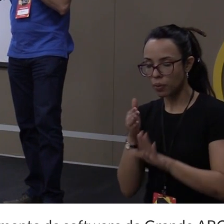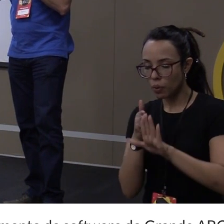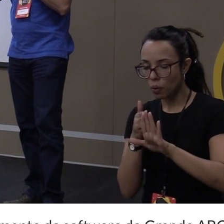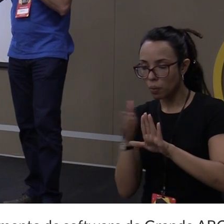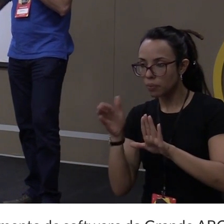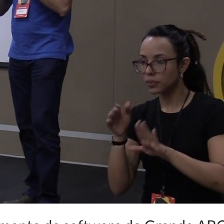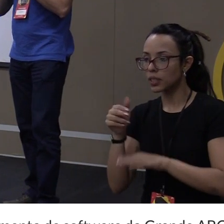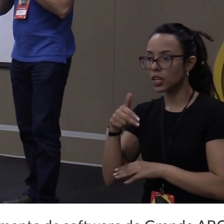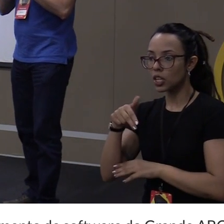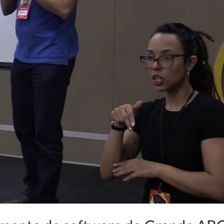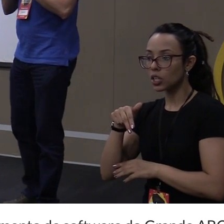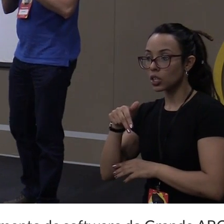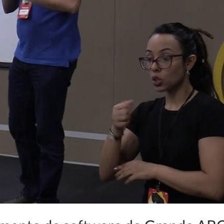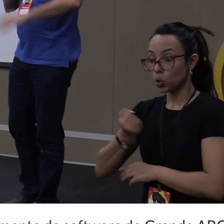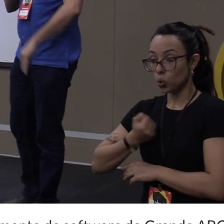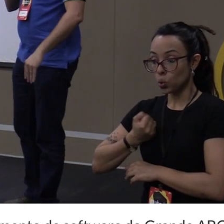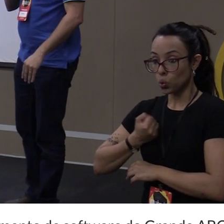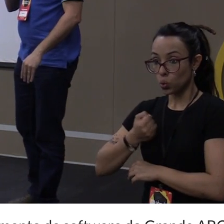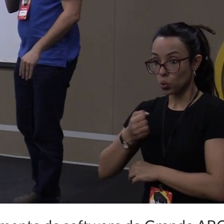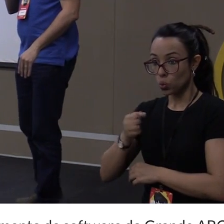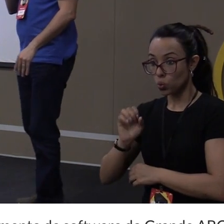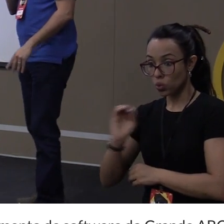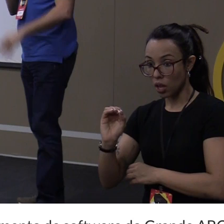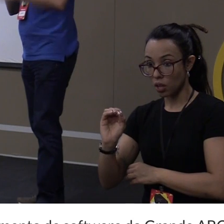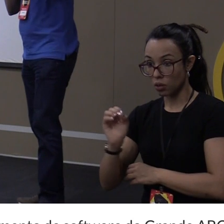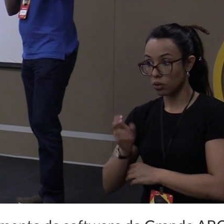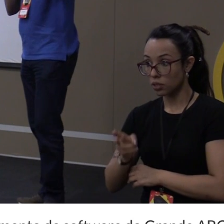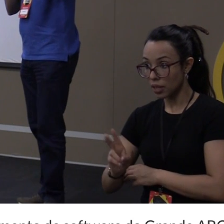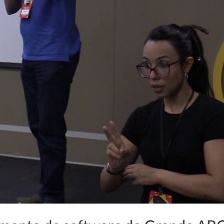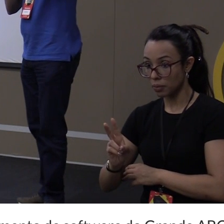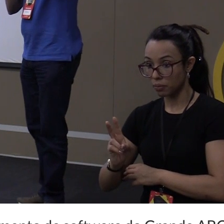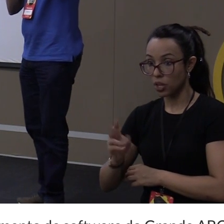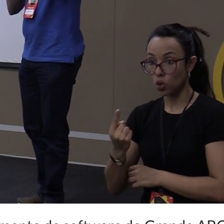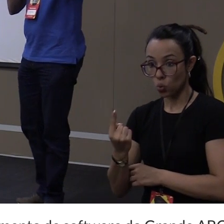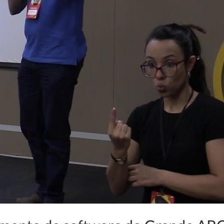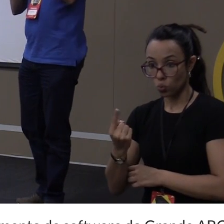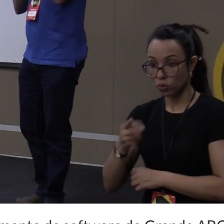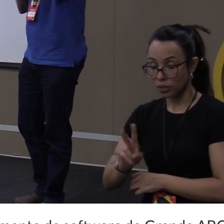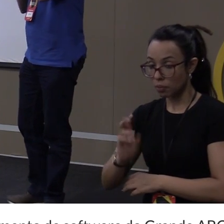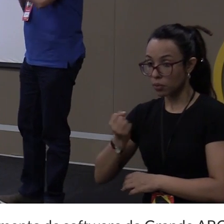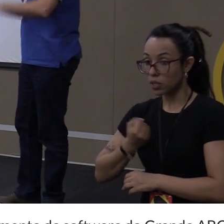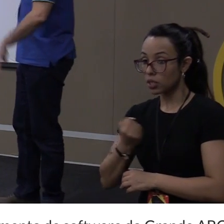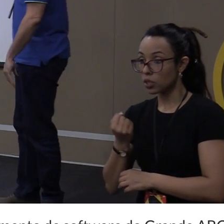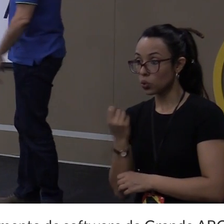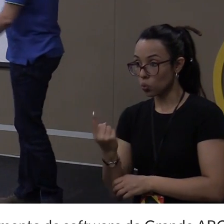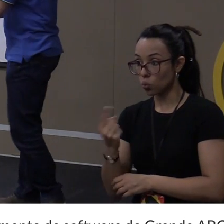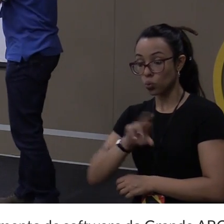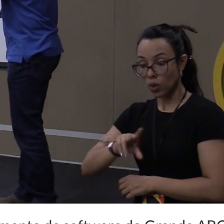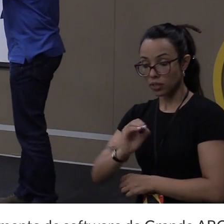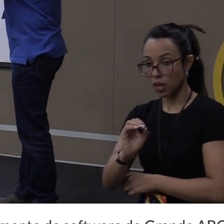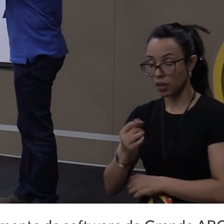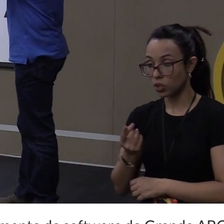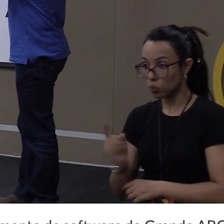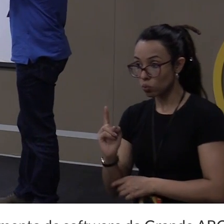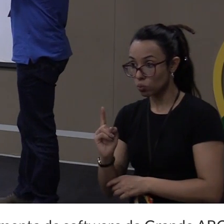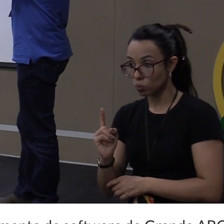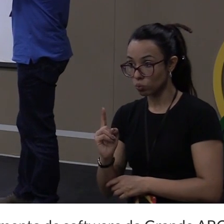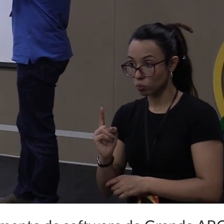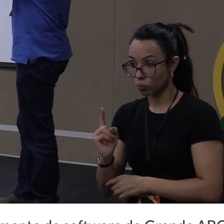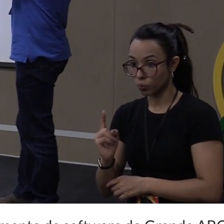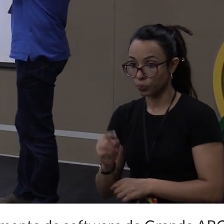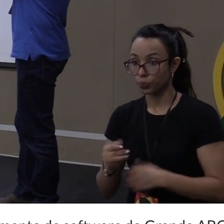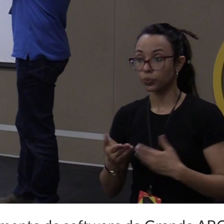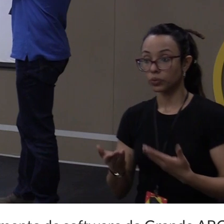0. Isso daí é uma fonte de erro. O primeiro item não é o 0. É o 1. Então, pego o segundo